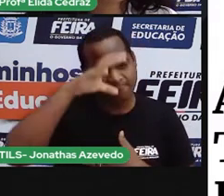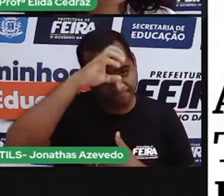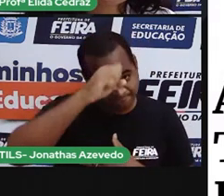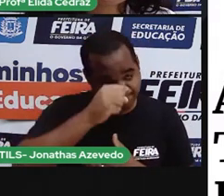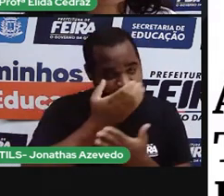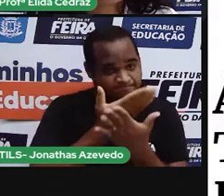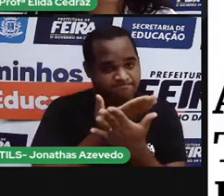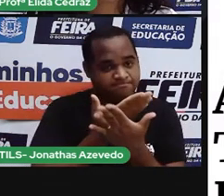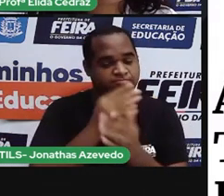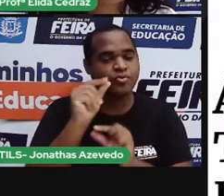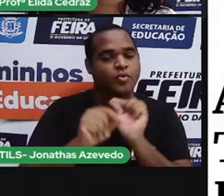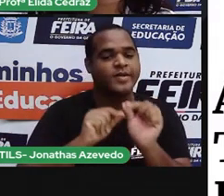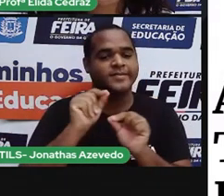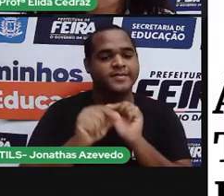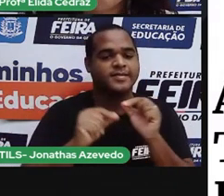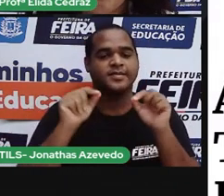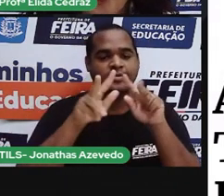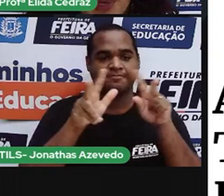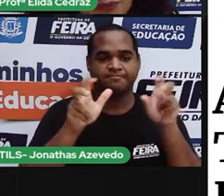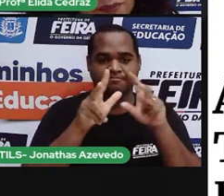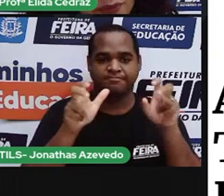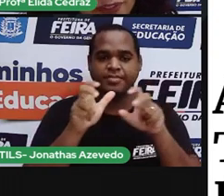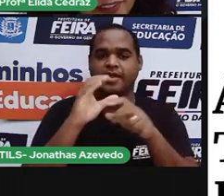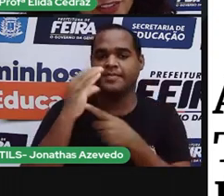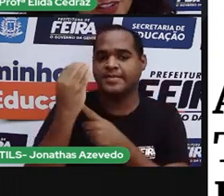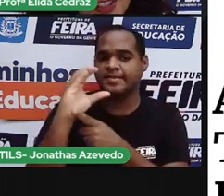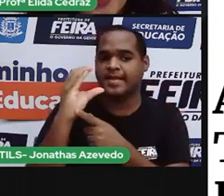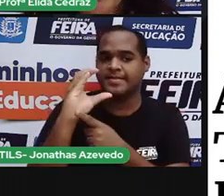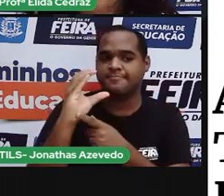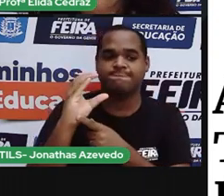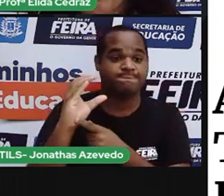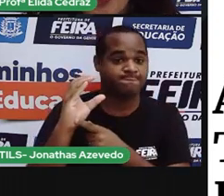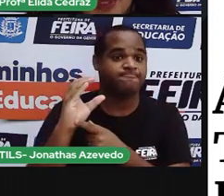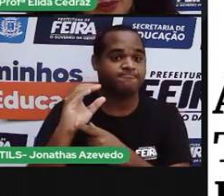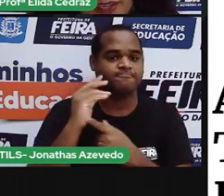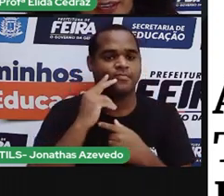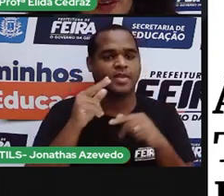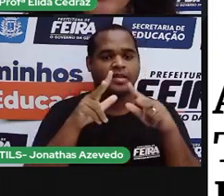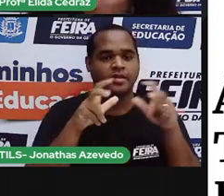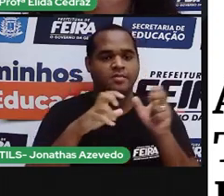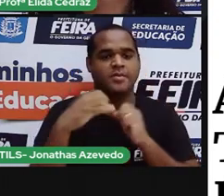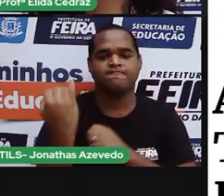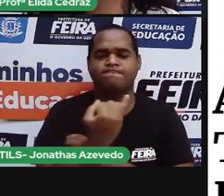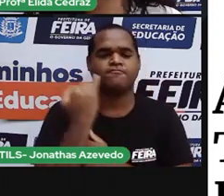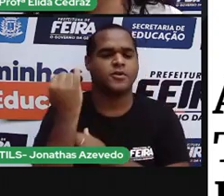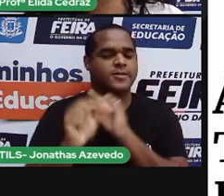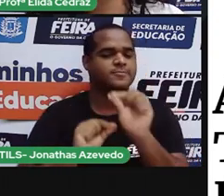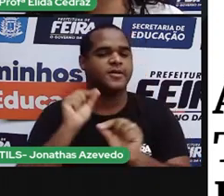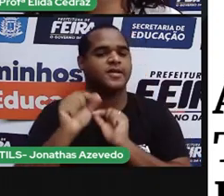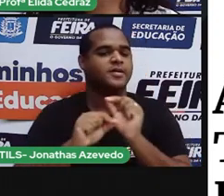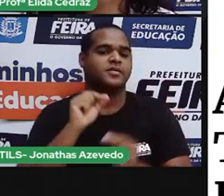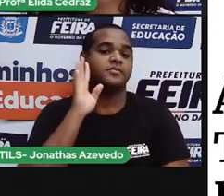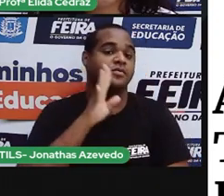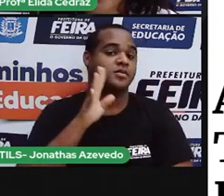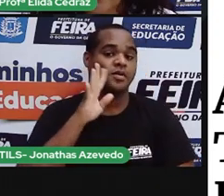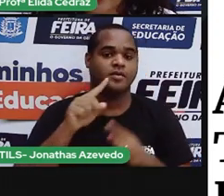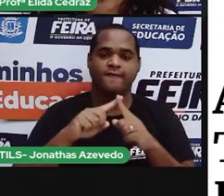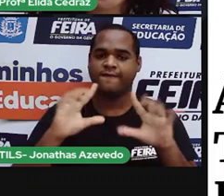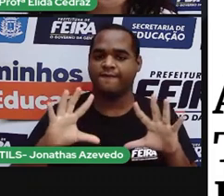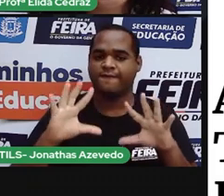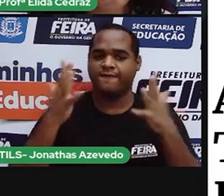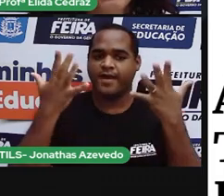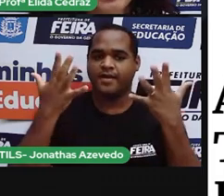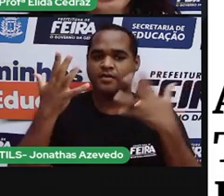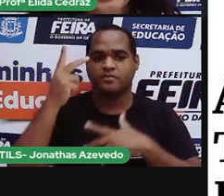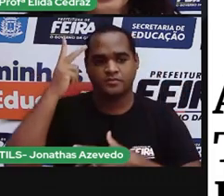ciências humanas e o tema muito importante e muito legal. Festas tradicionais